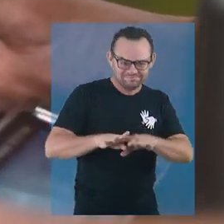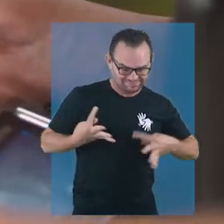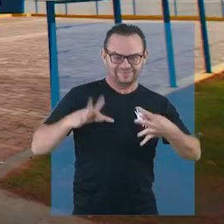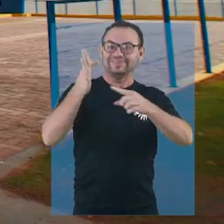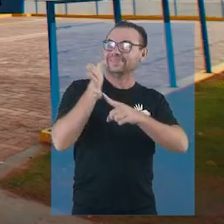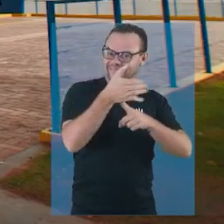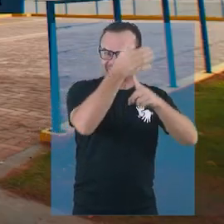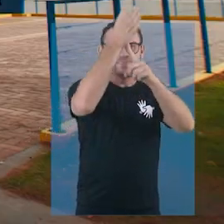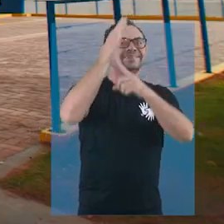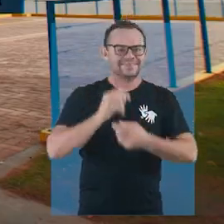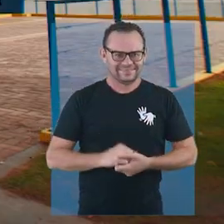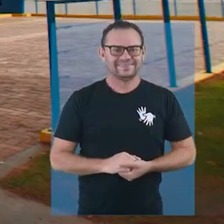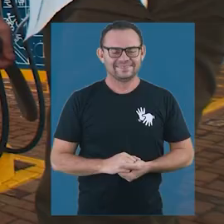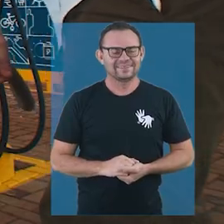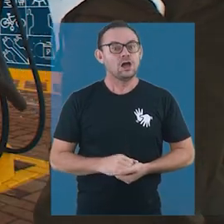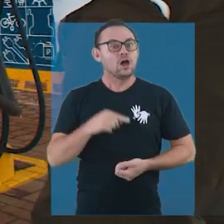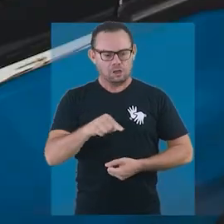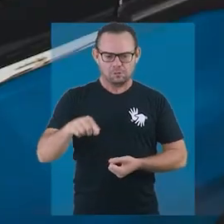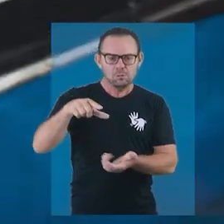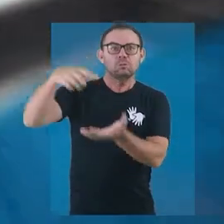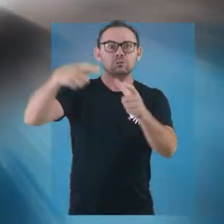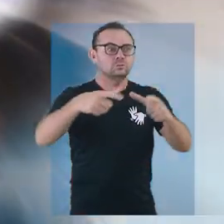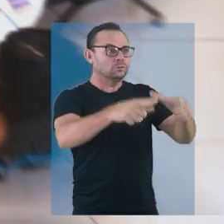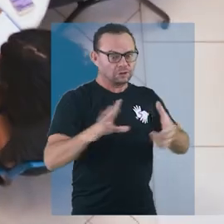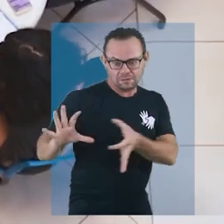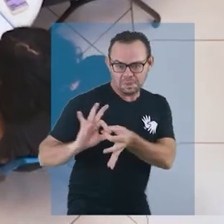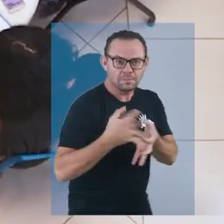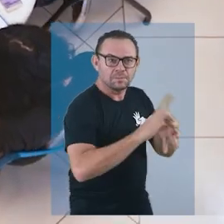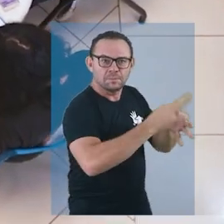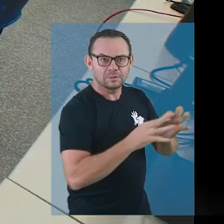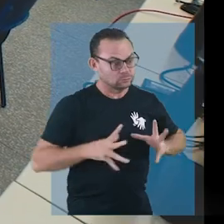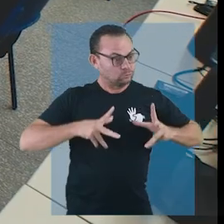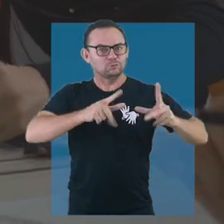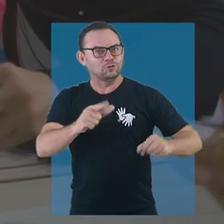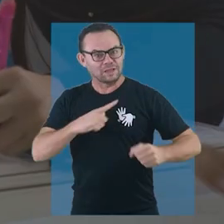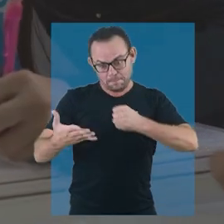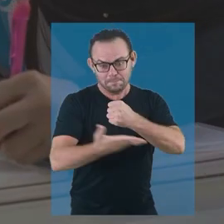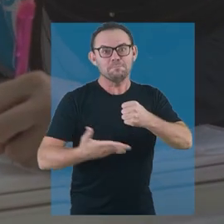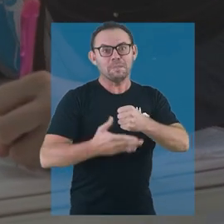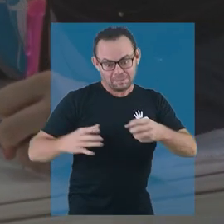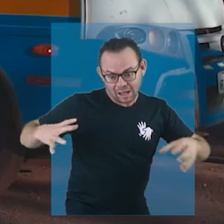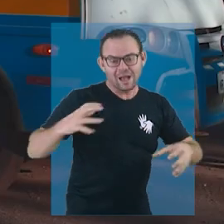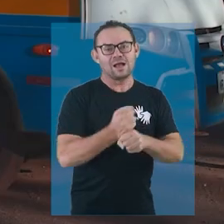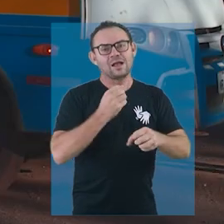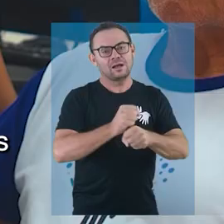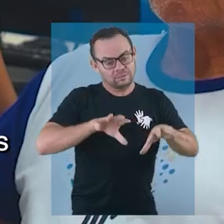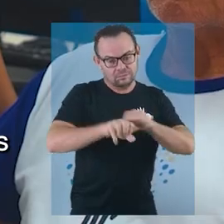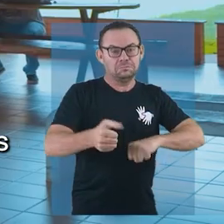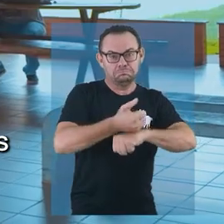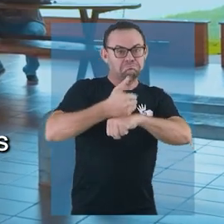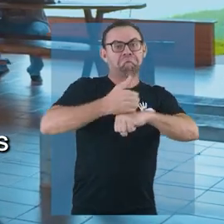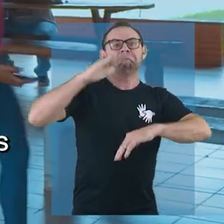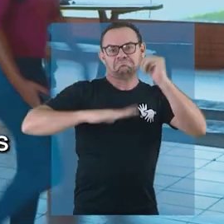tecnologia. Em um ambiente de conectividade, que é a base para a formação de pessoas qualificadas,